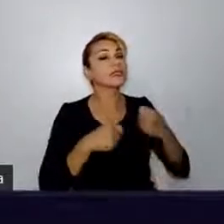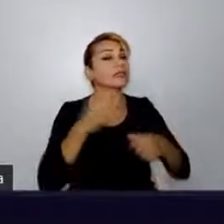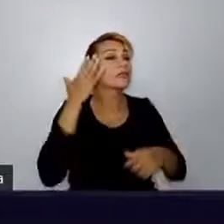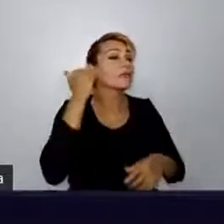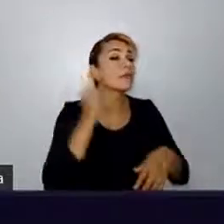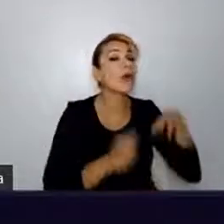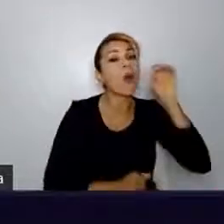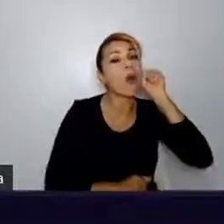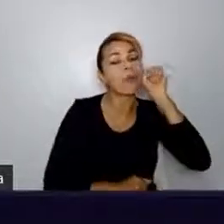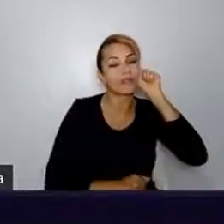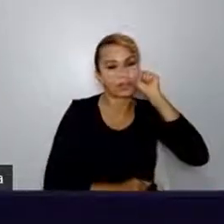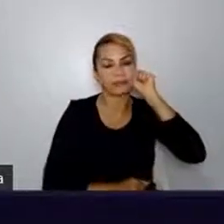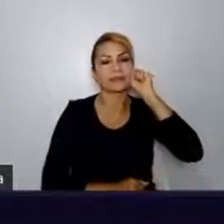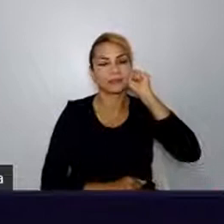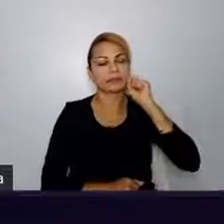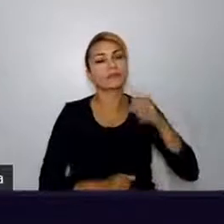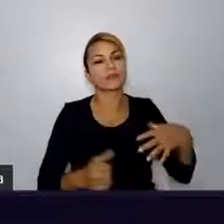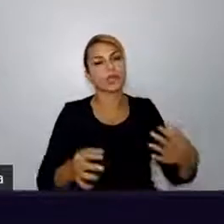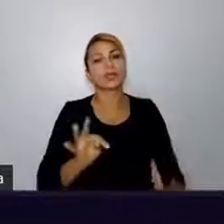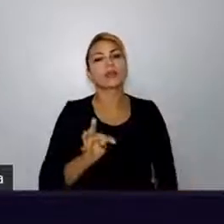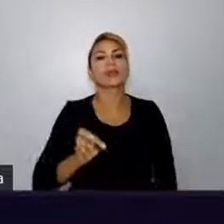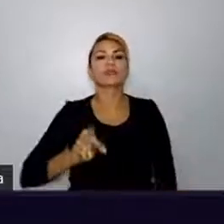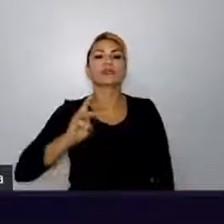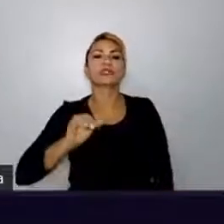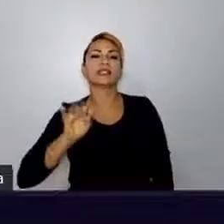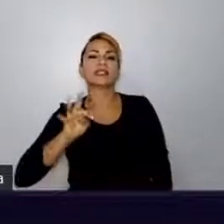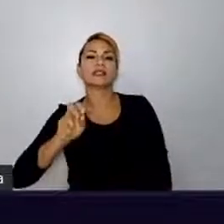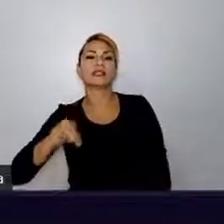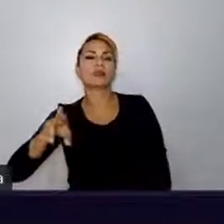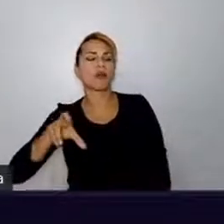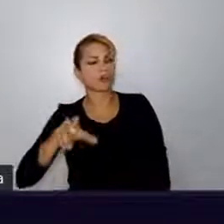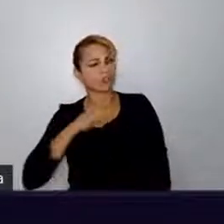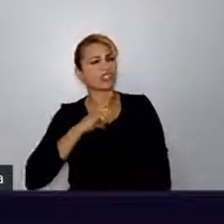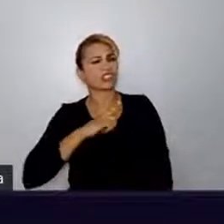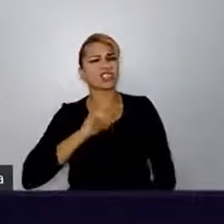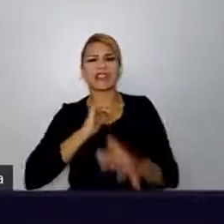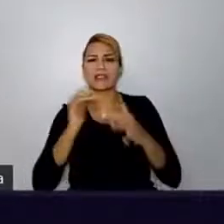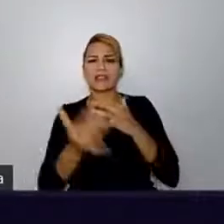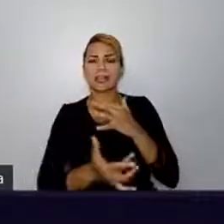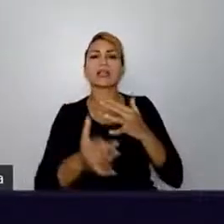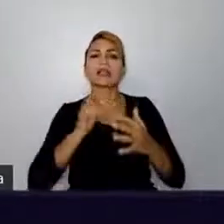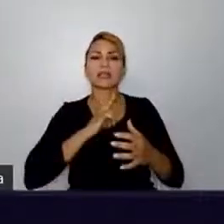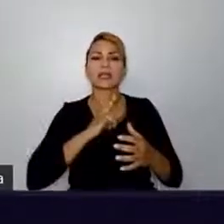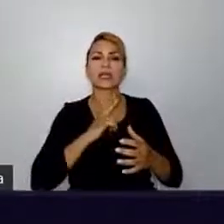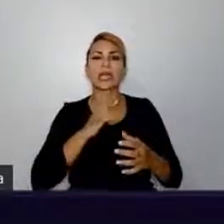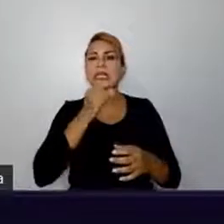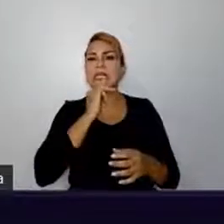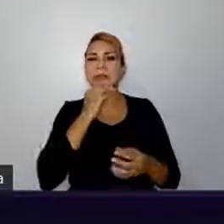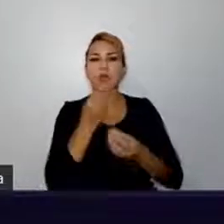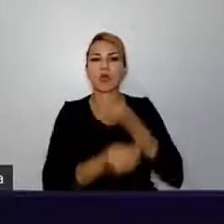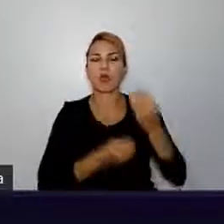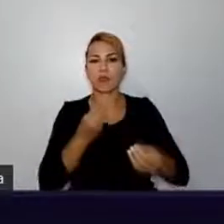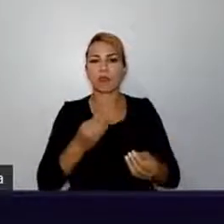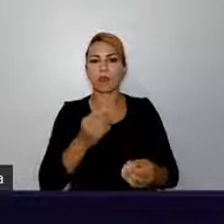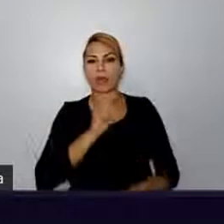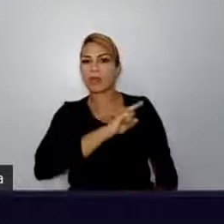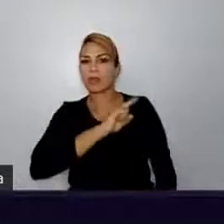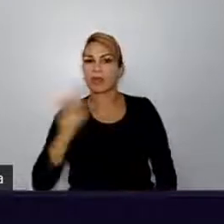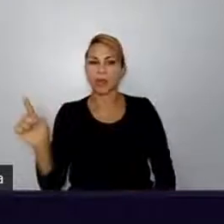O Twitter hoje, infelizmente, ele é cheio de exemplos de como não se comunicar, de maneira não violenta.